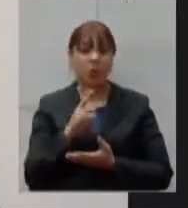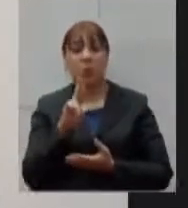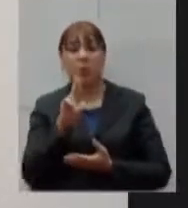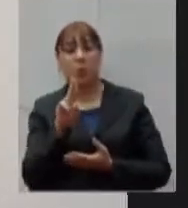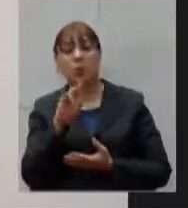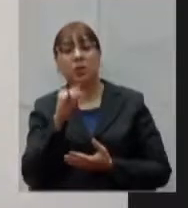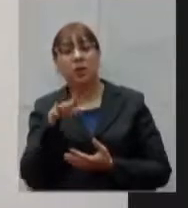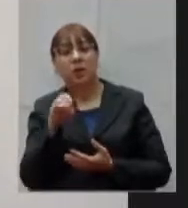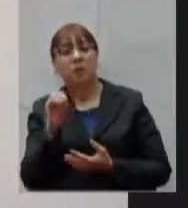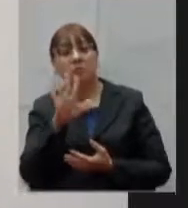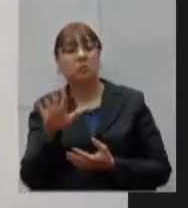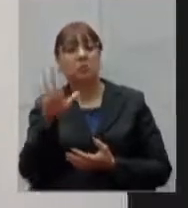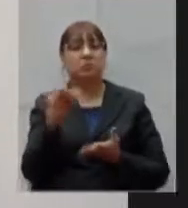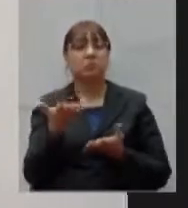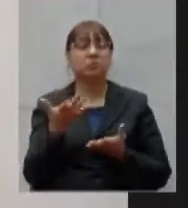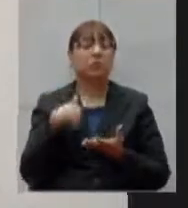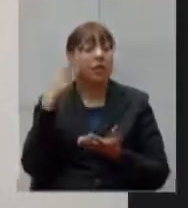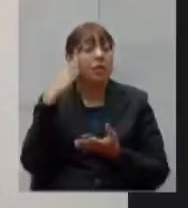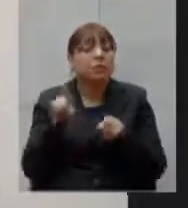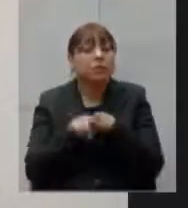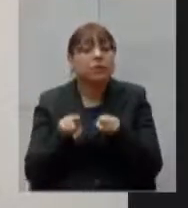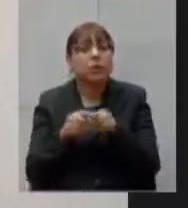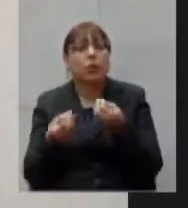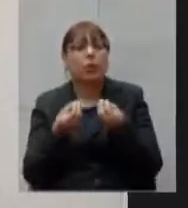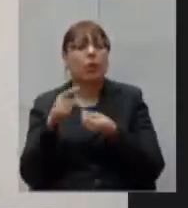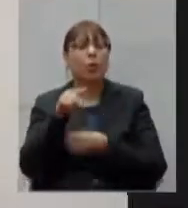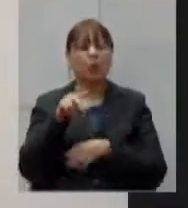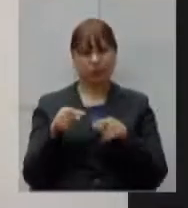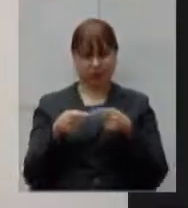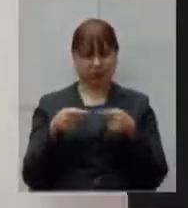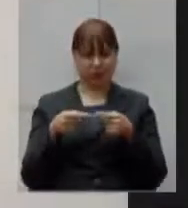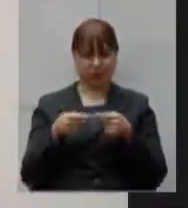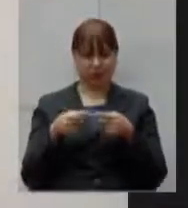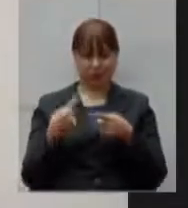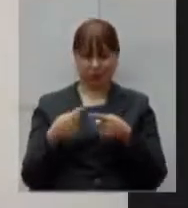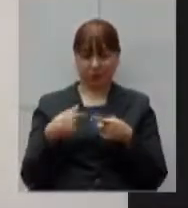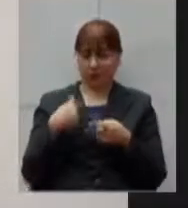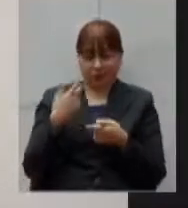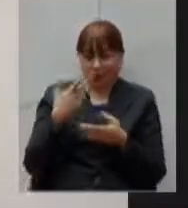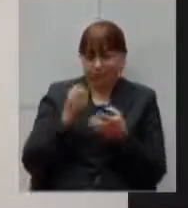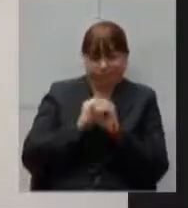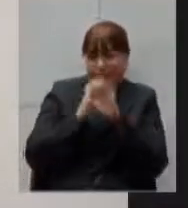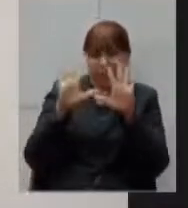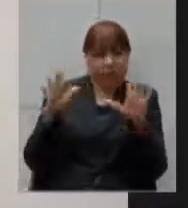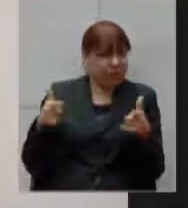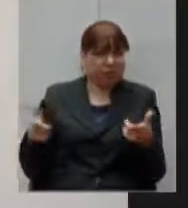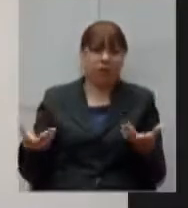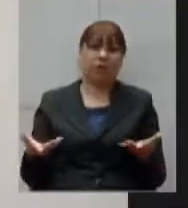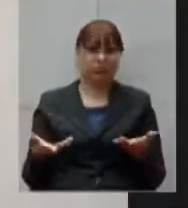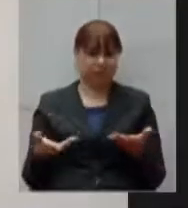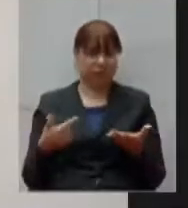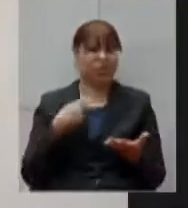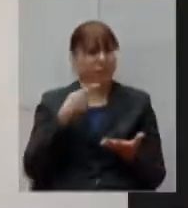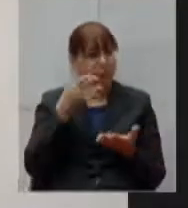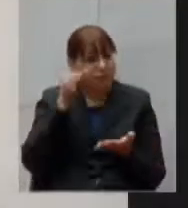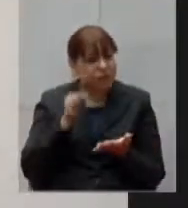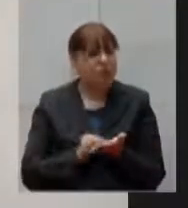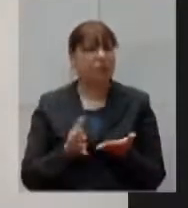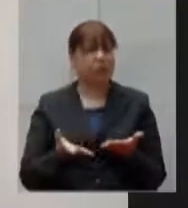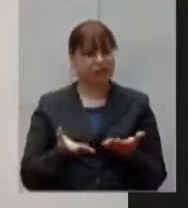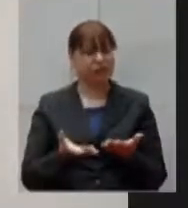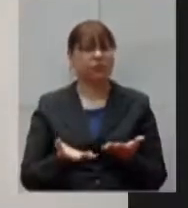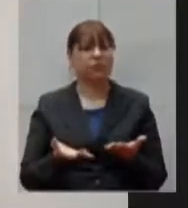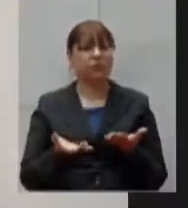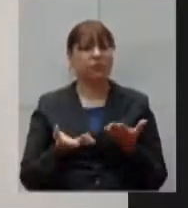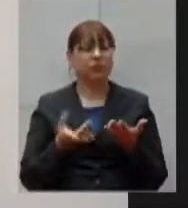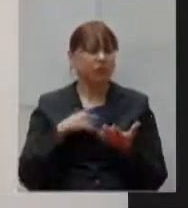entender e como que anda esse chamamento público eu sinceramente não ficou claro para mim estou sendo muito sincero se há de fato